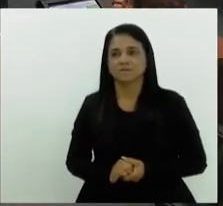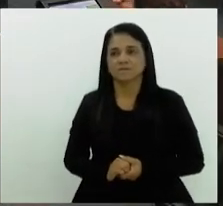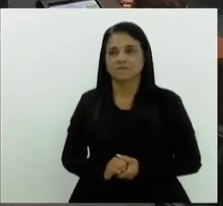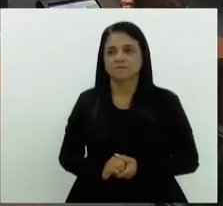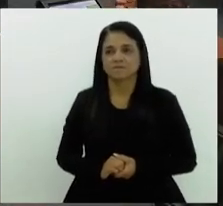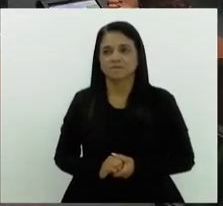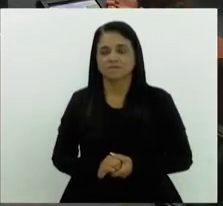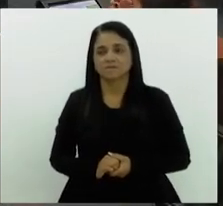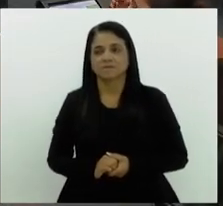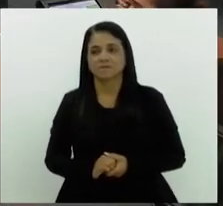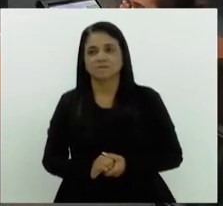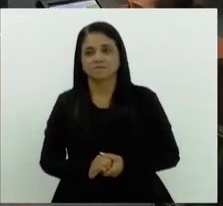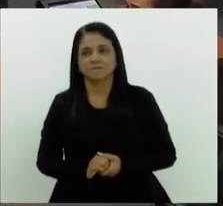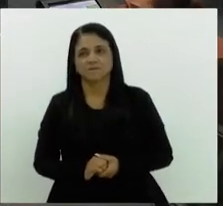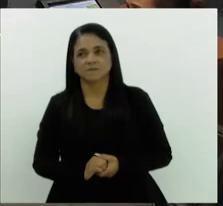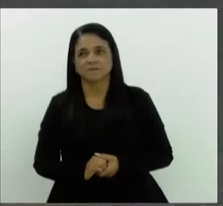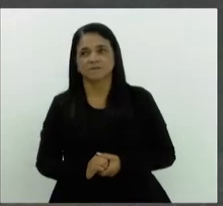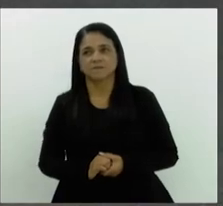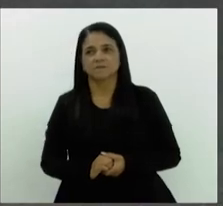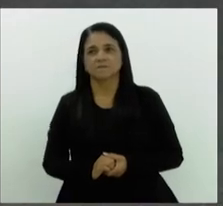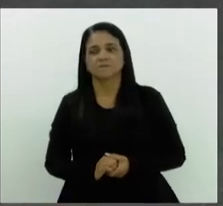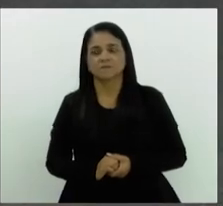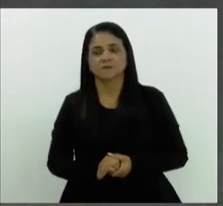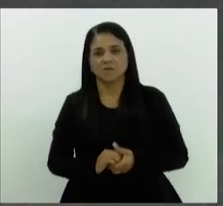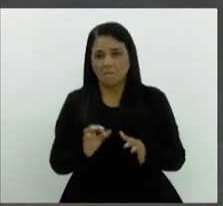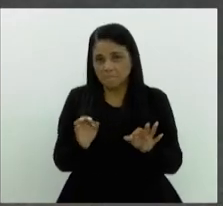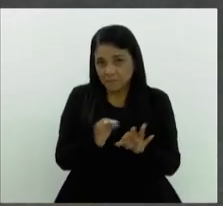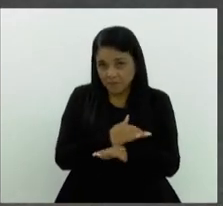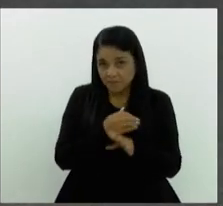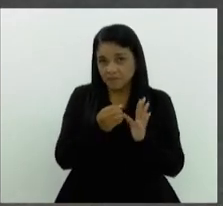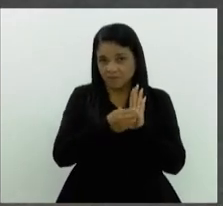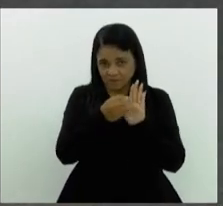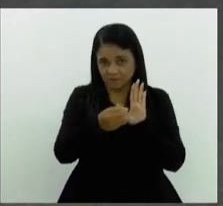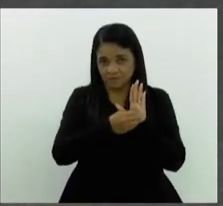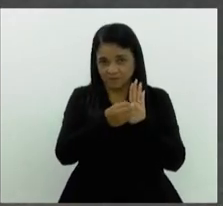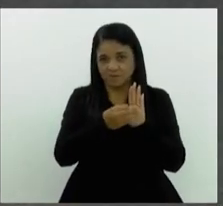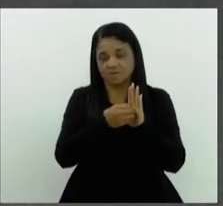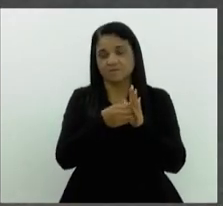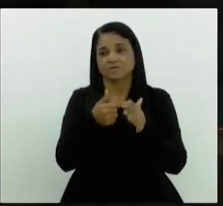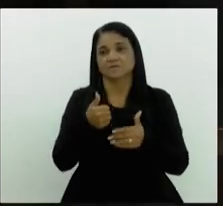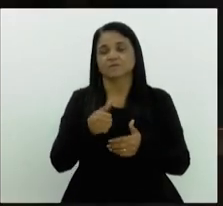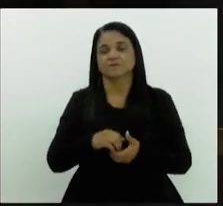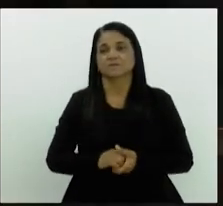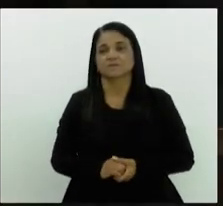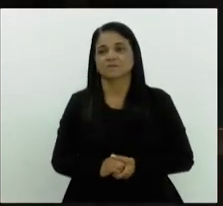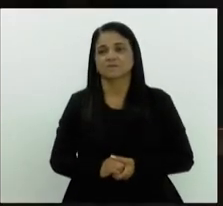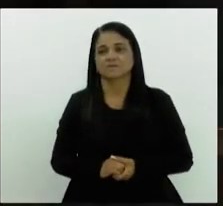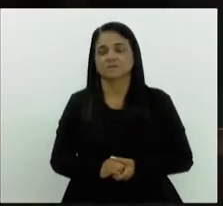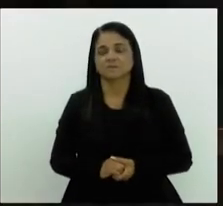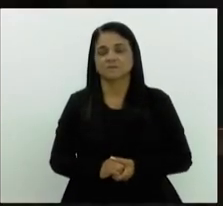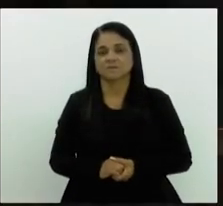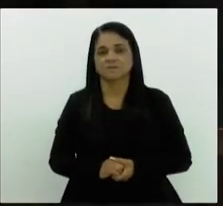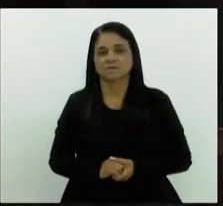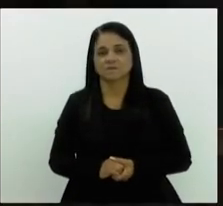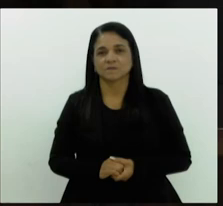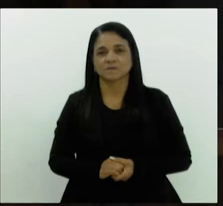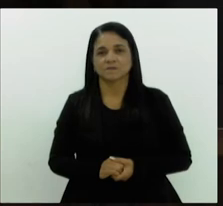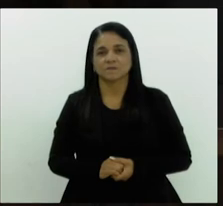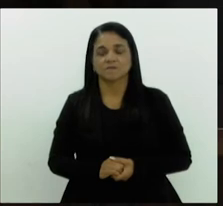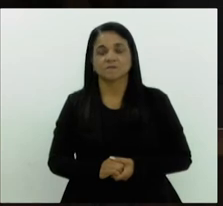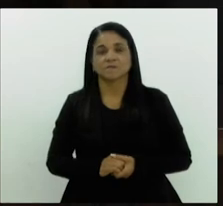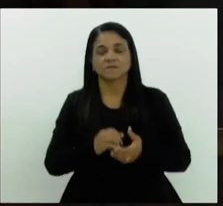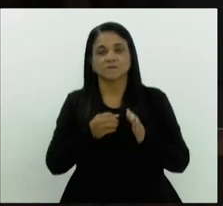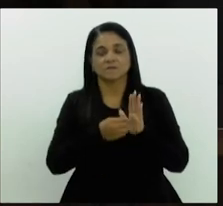deixa eu... É, termina, né, com seus pareceres aí. Deixa eu só terminar um parecer aqui, já vou. Tá? Com os pareceres